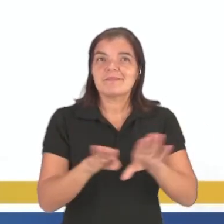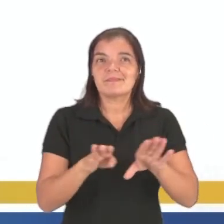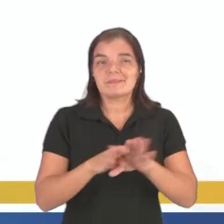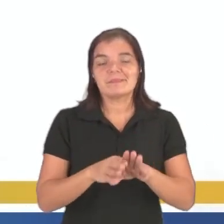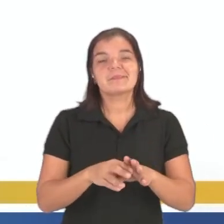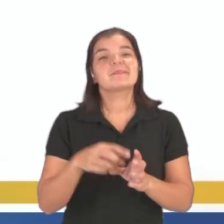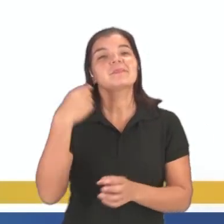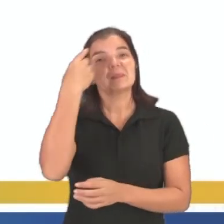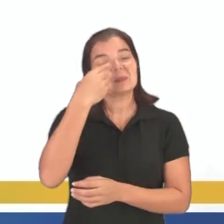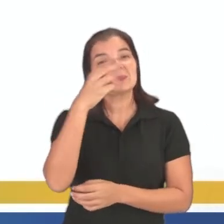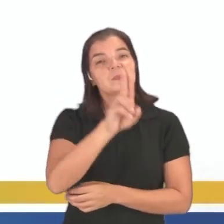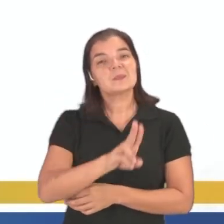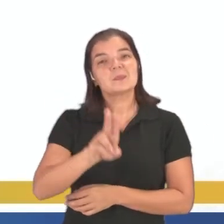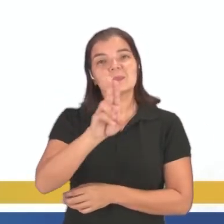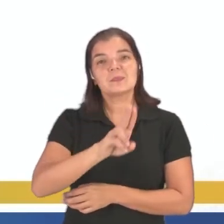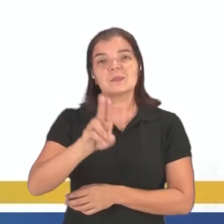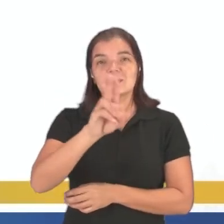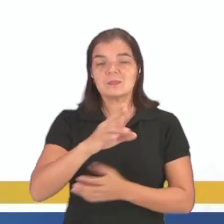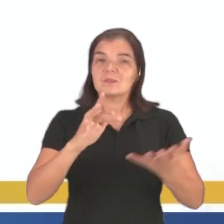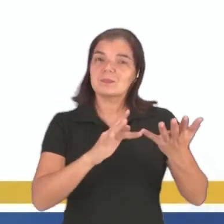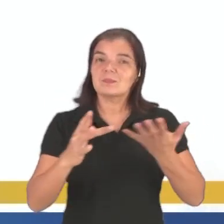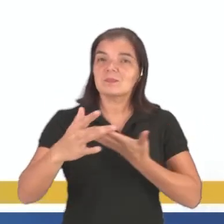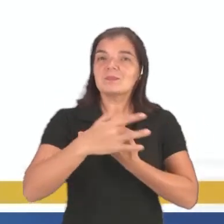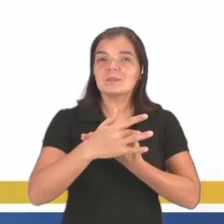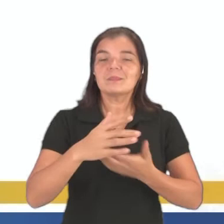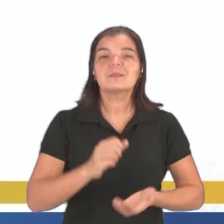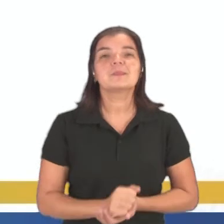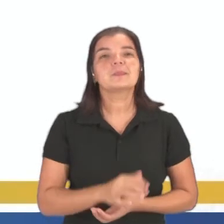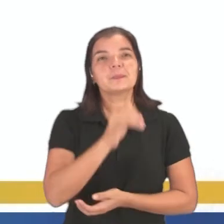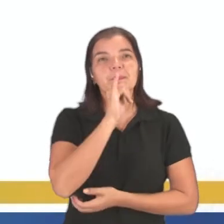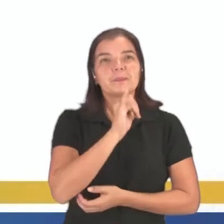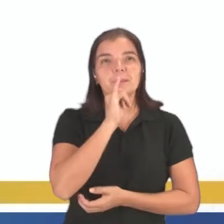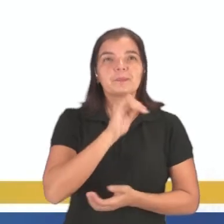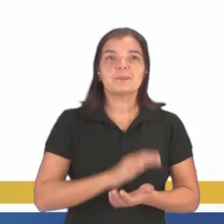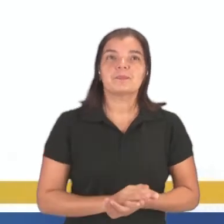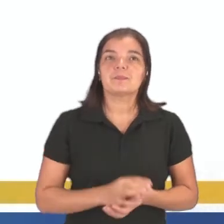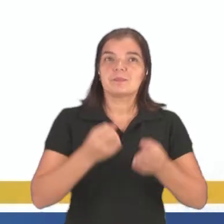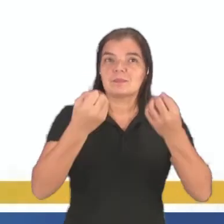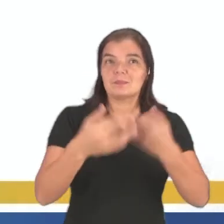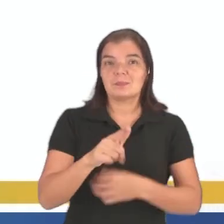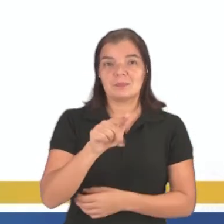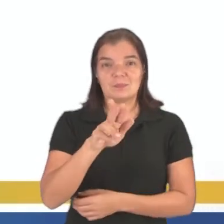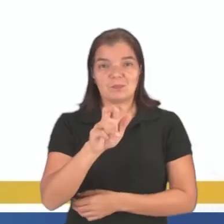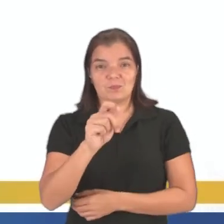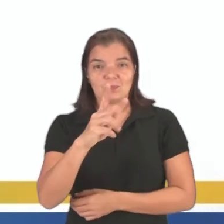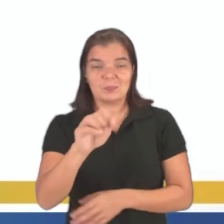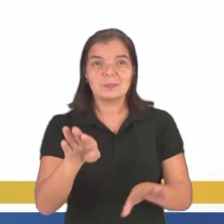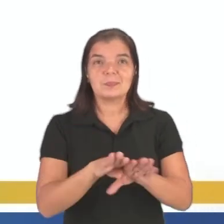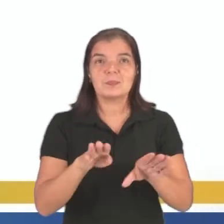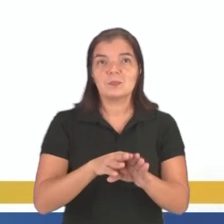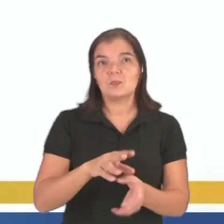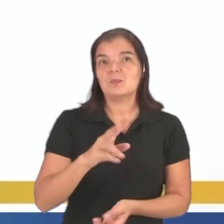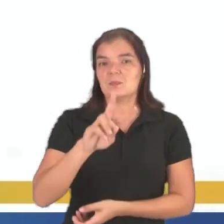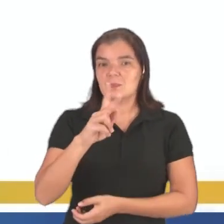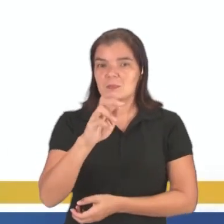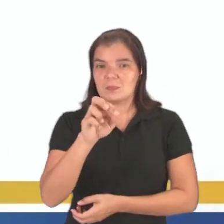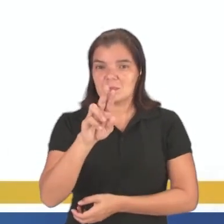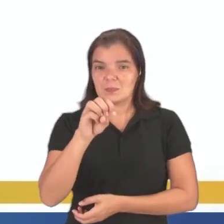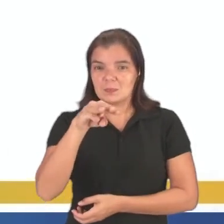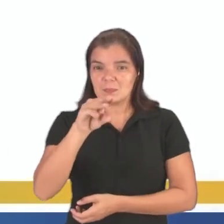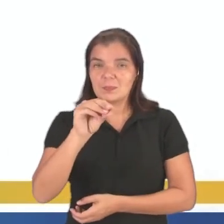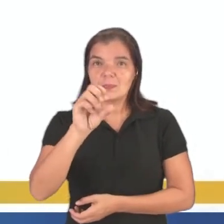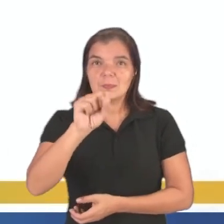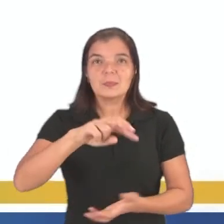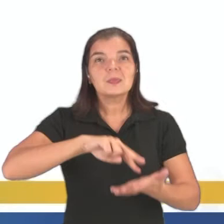espanhol para utilizar em las redes sociales. Por exemplo, quando você diz que guapa ou que guapo, hermoso ou